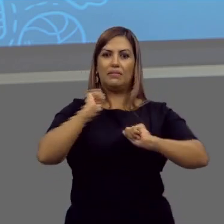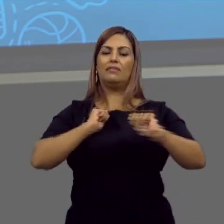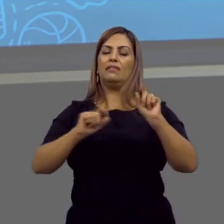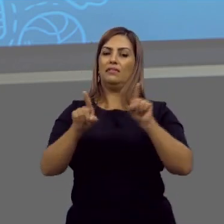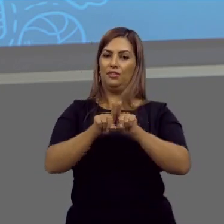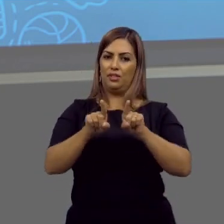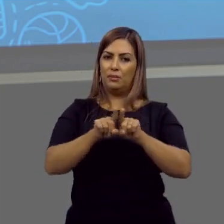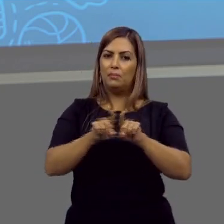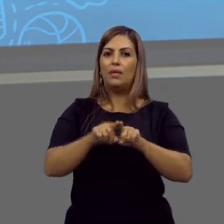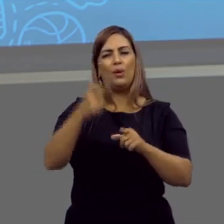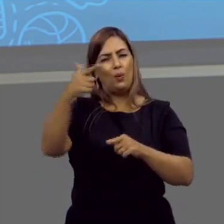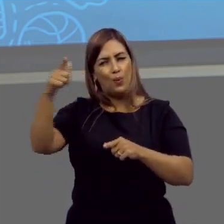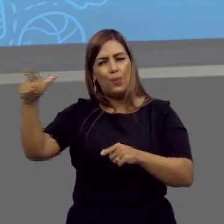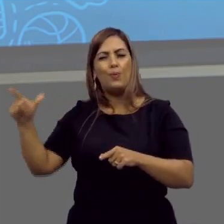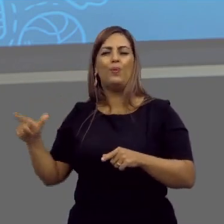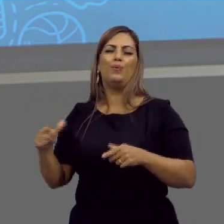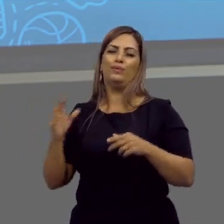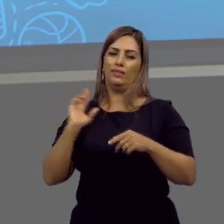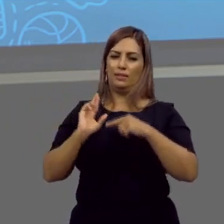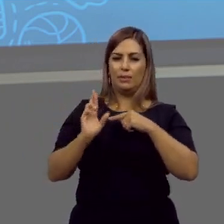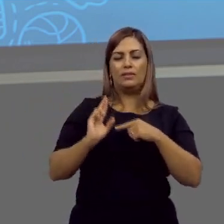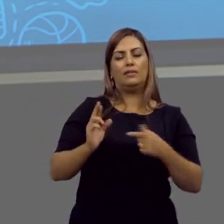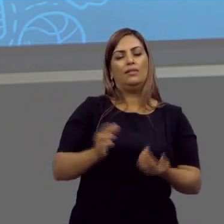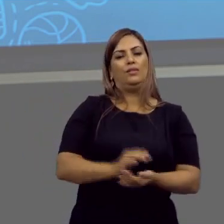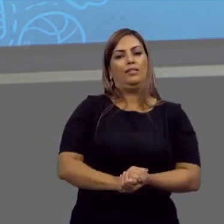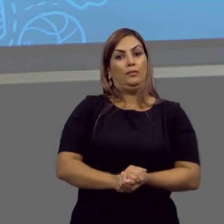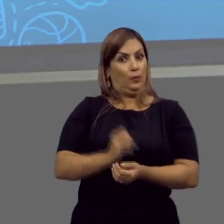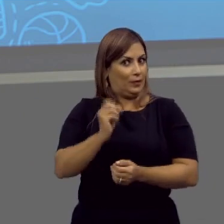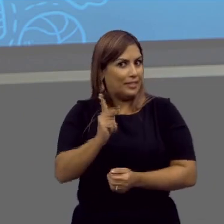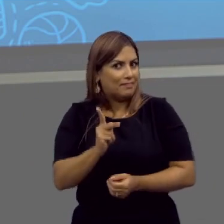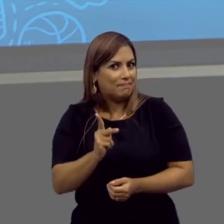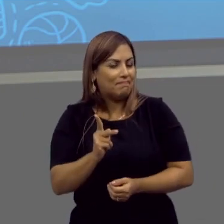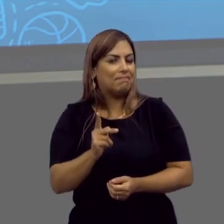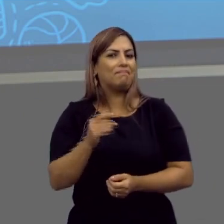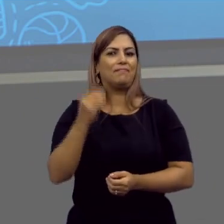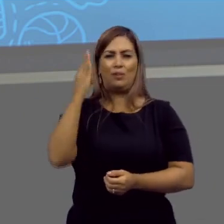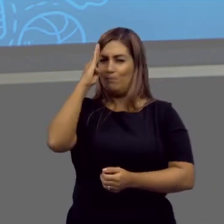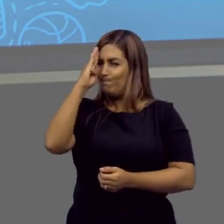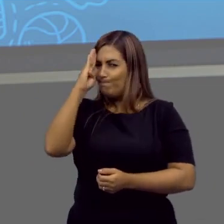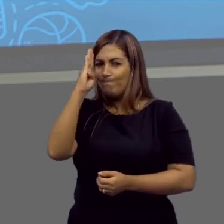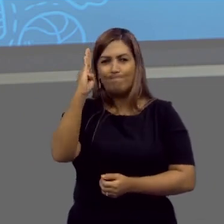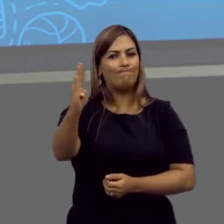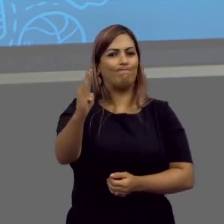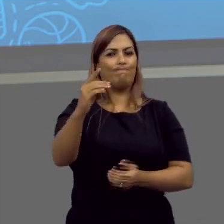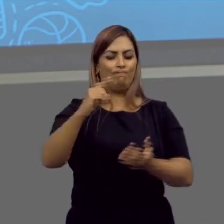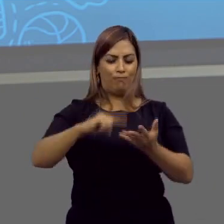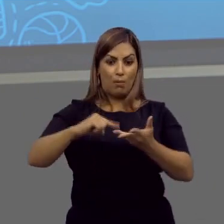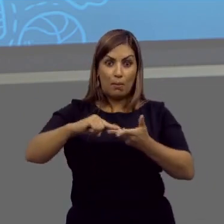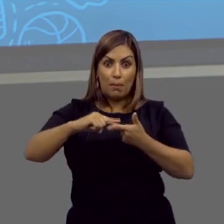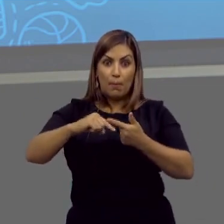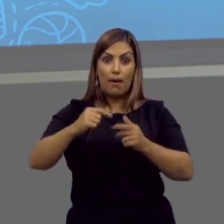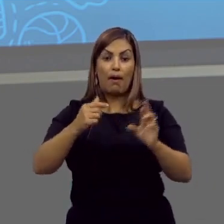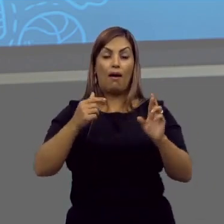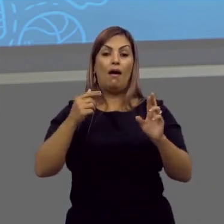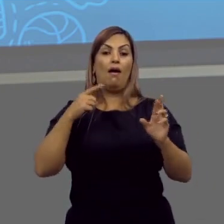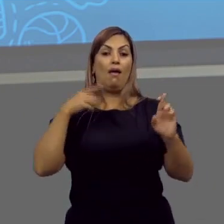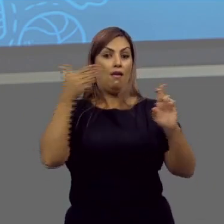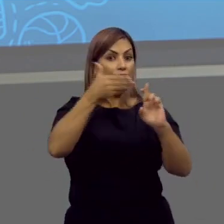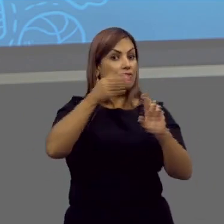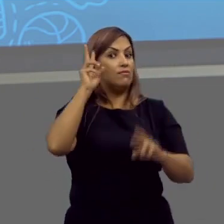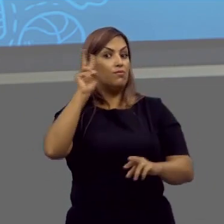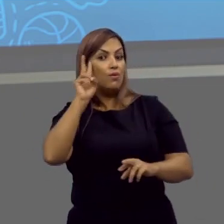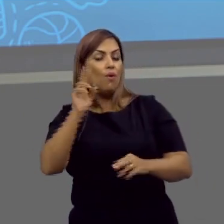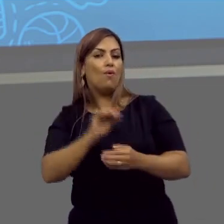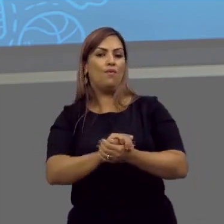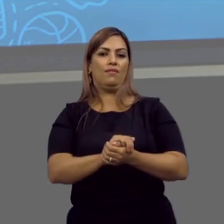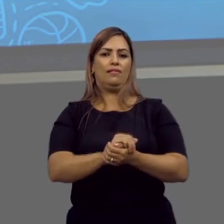ansiedade, entre outras representações. Beleza? É imprescindível pontuar alusões históricas. Então,